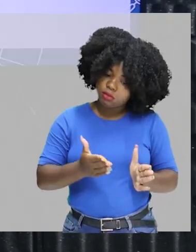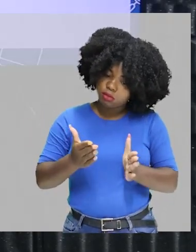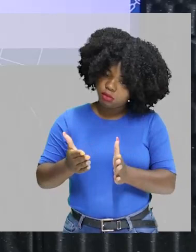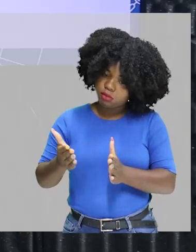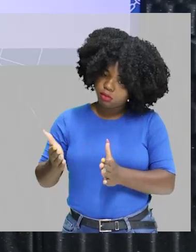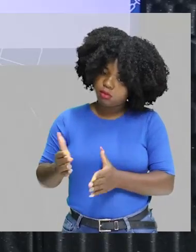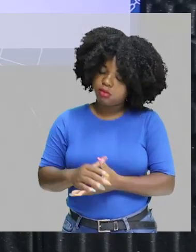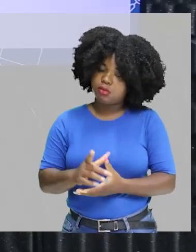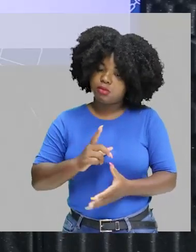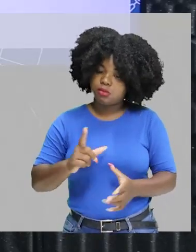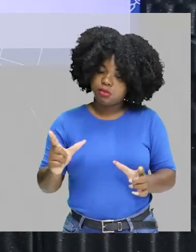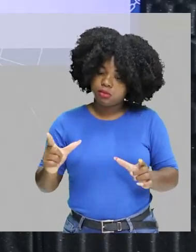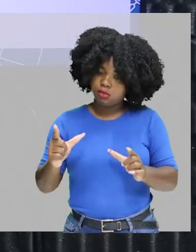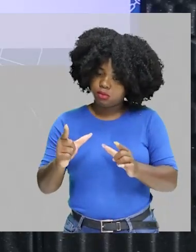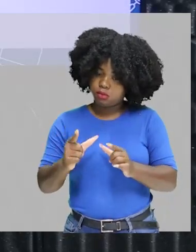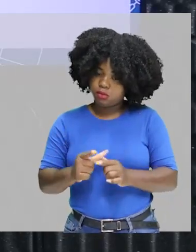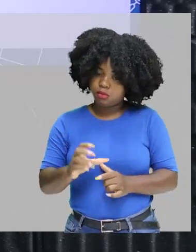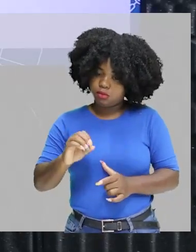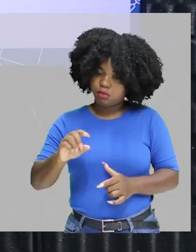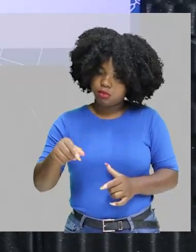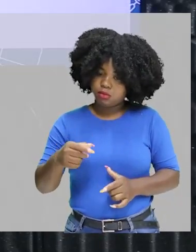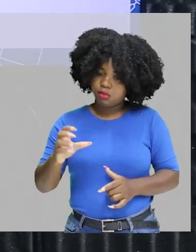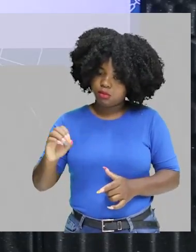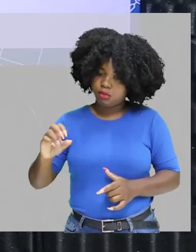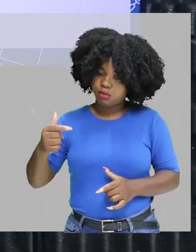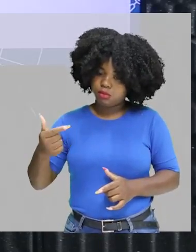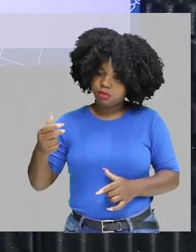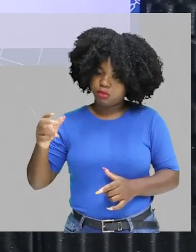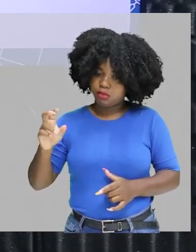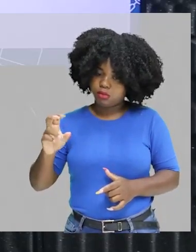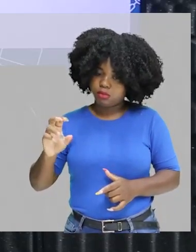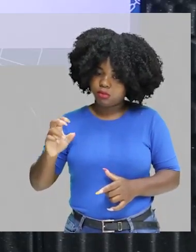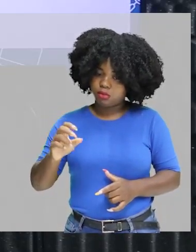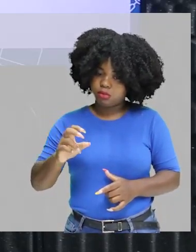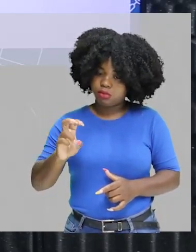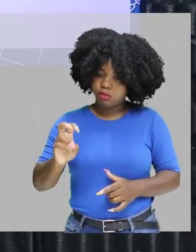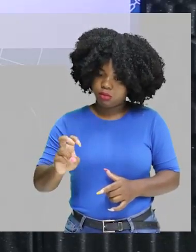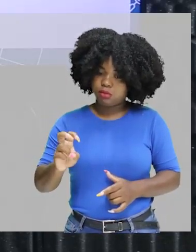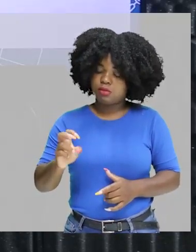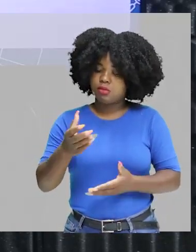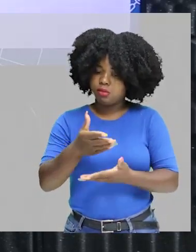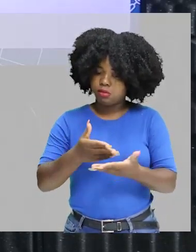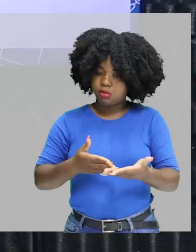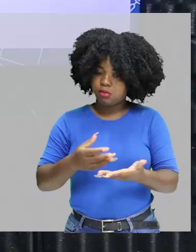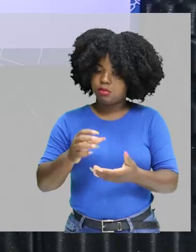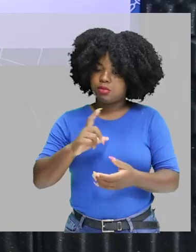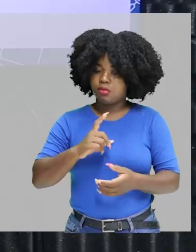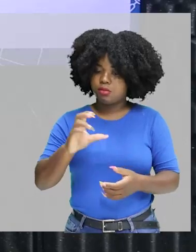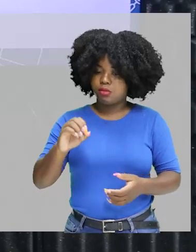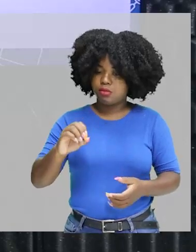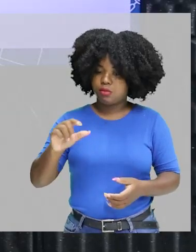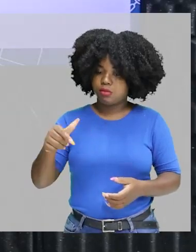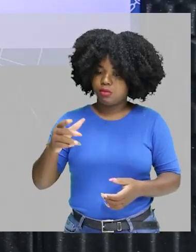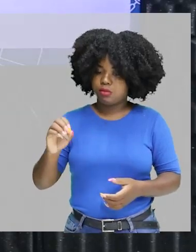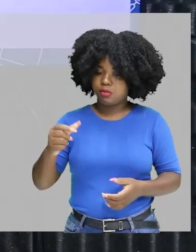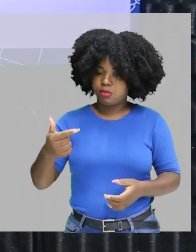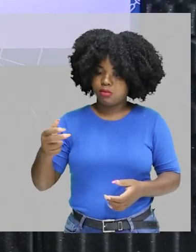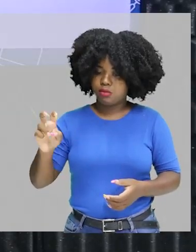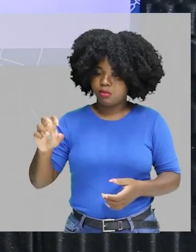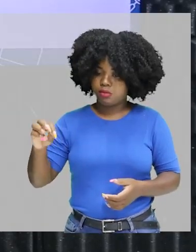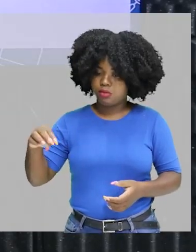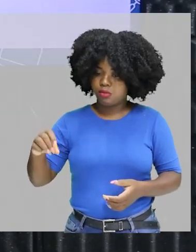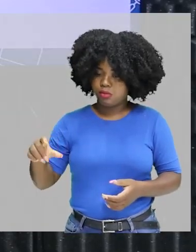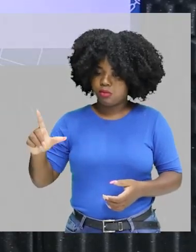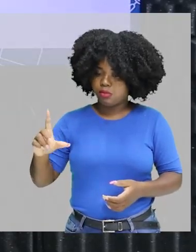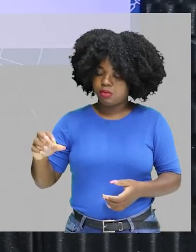redução do 0,05 pela metade, gerando 0,025 mol de